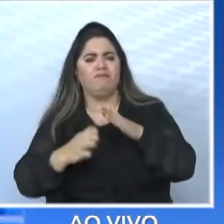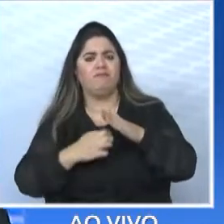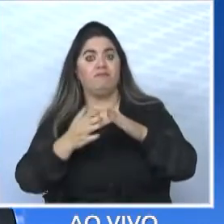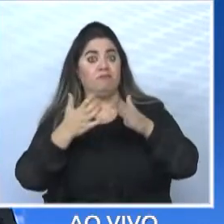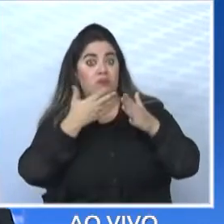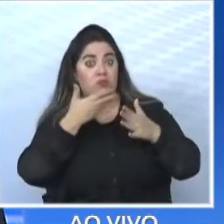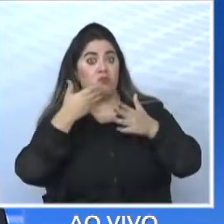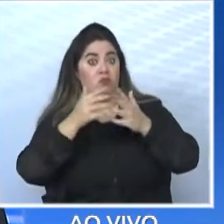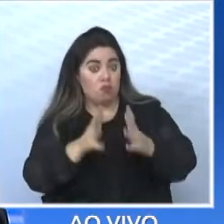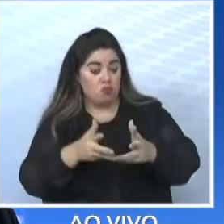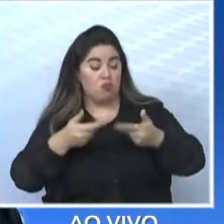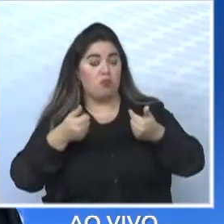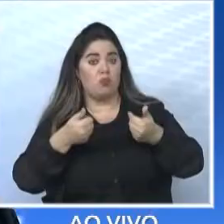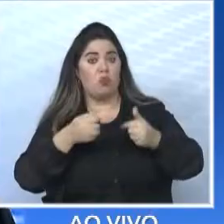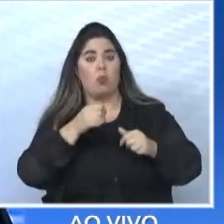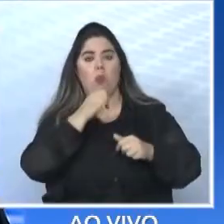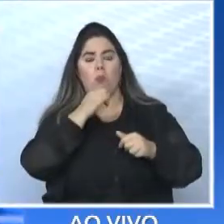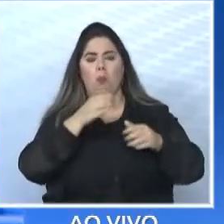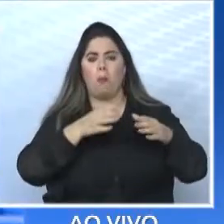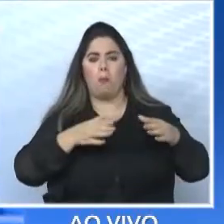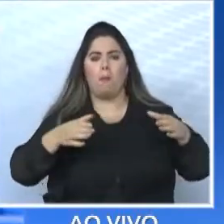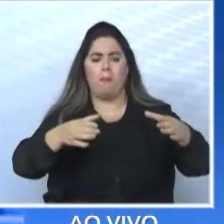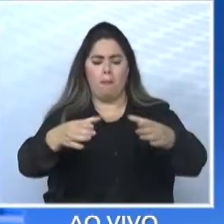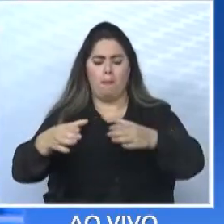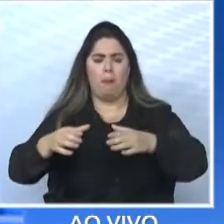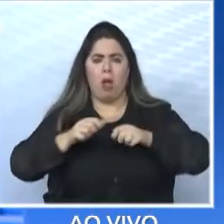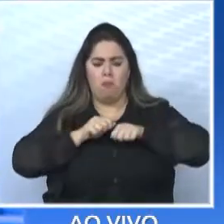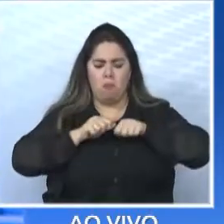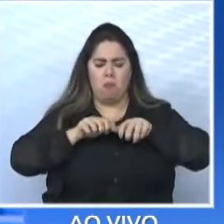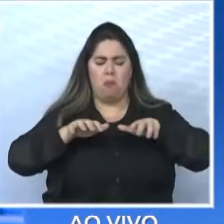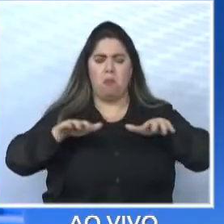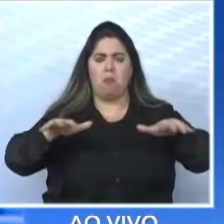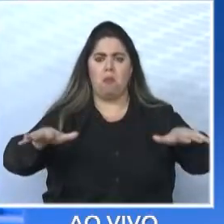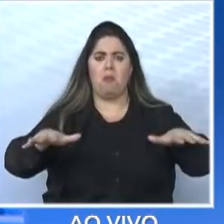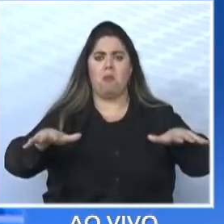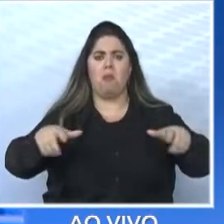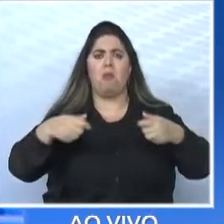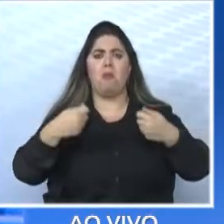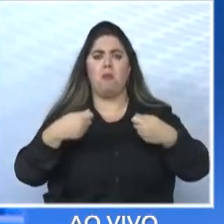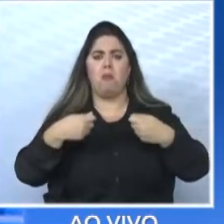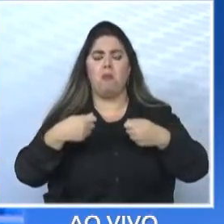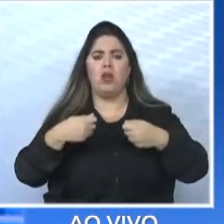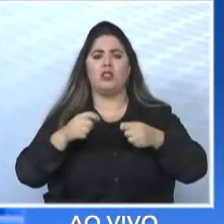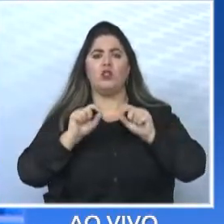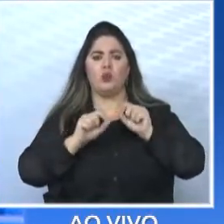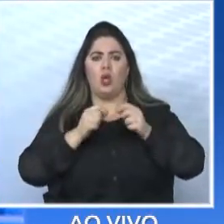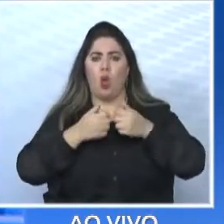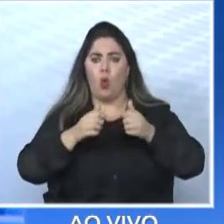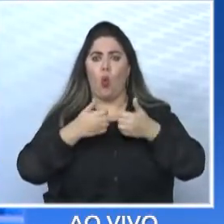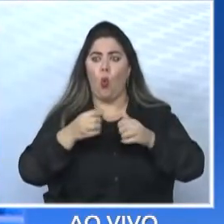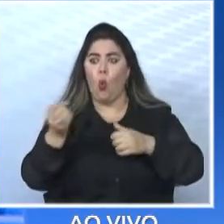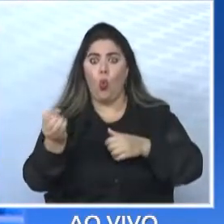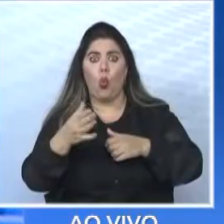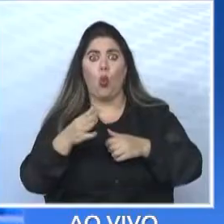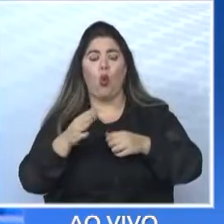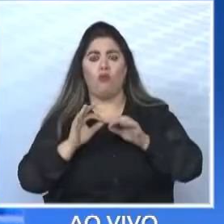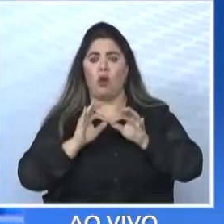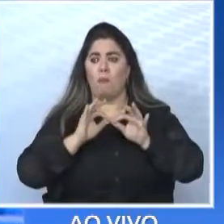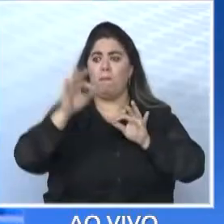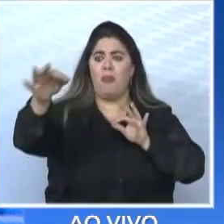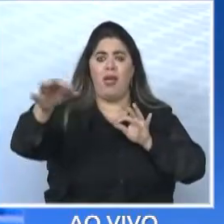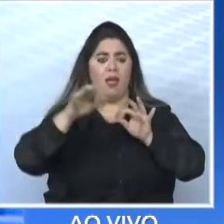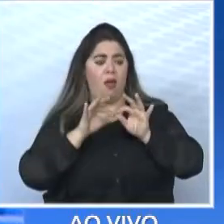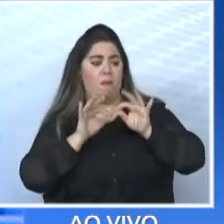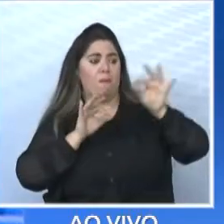O bairro cresceu, a cidade cresceu, espalhou. Nós precisamos ter novas linhas para atingir essas pessoas que estão nos bairros novos. Nós